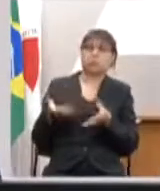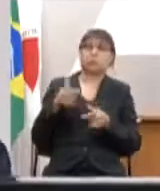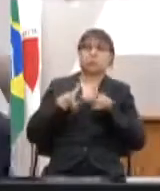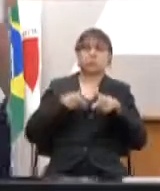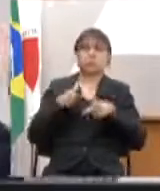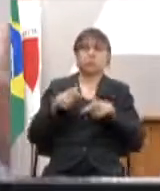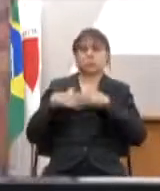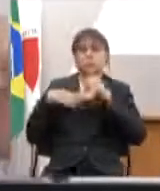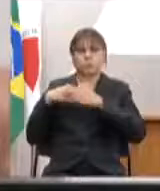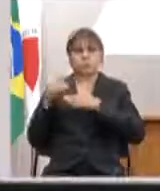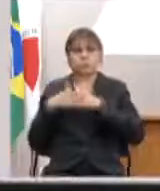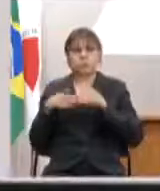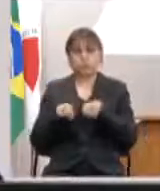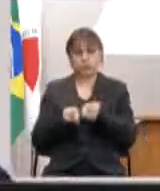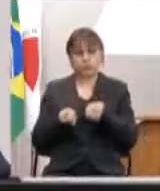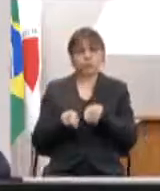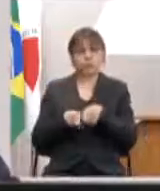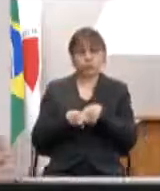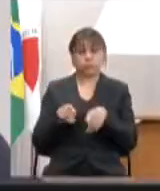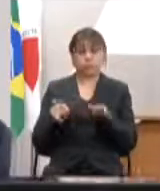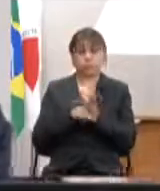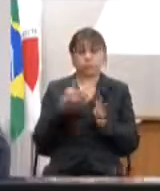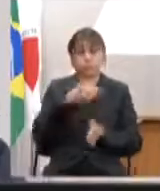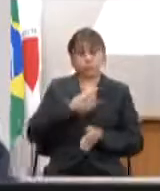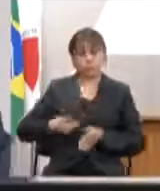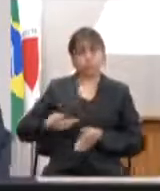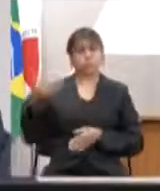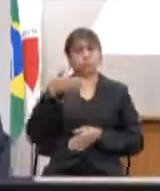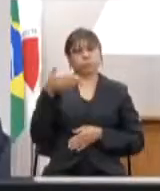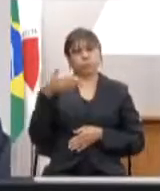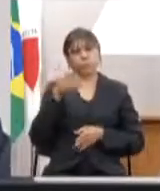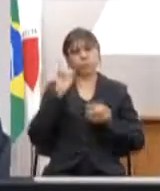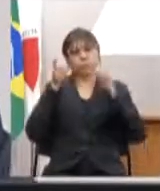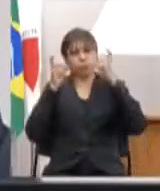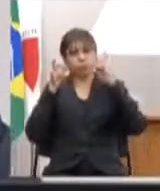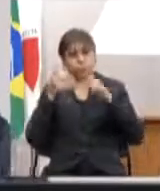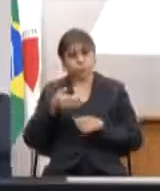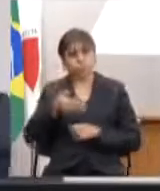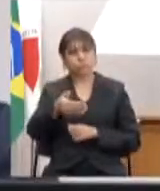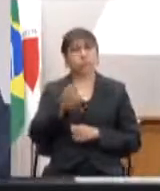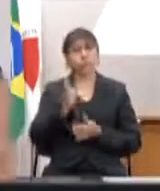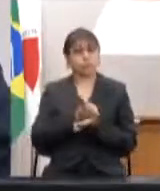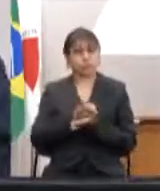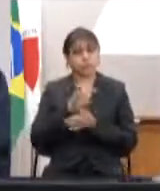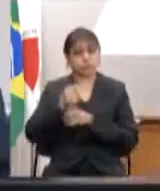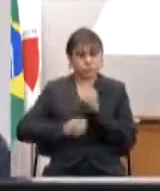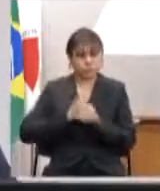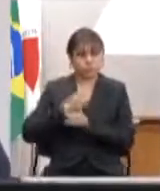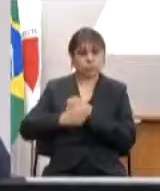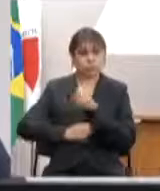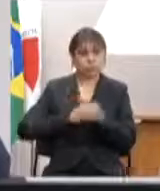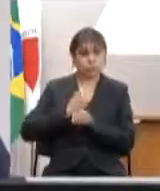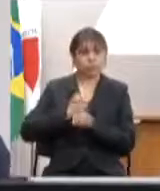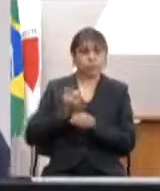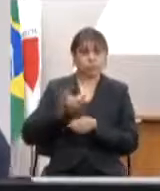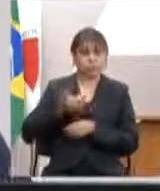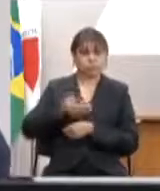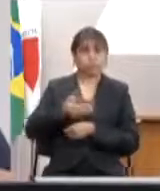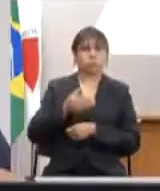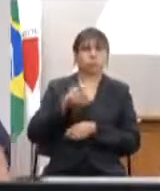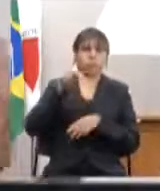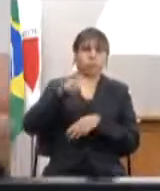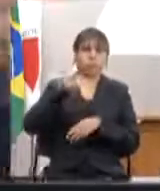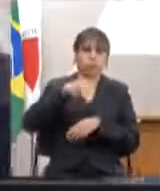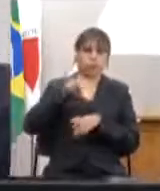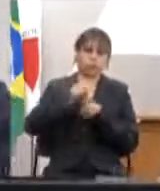consultores inclusive do governo nas reuniões que vão acontecer que acontece todo ano e agora vão acontecer em novembro como